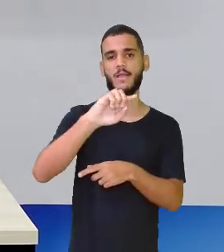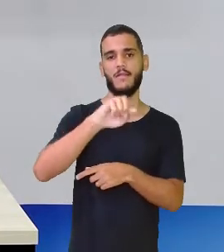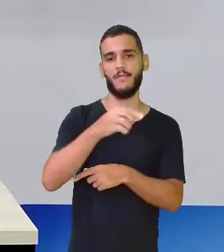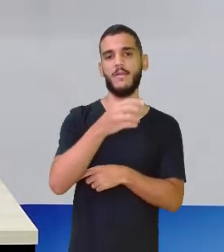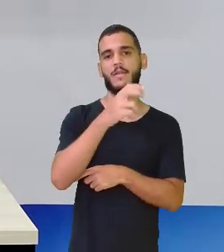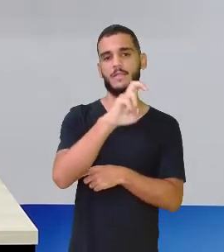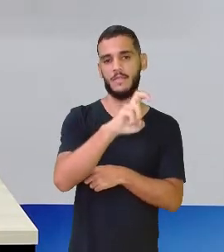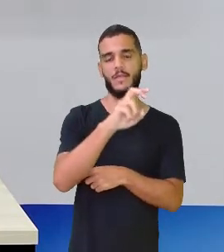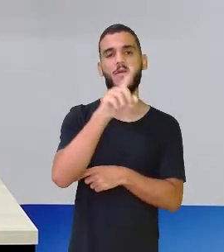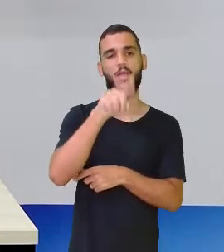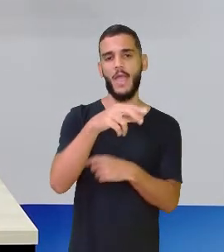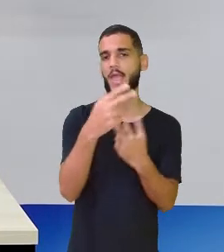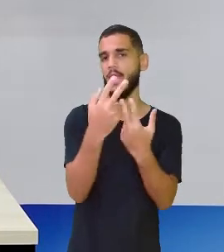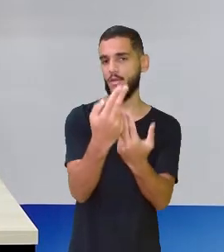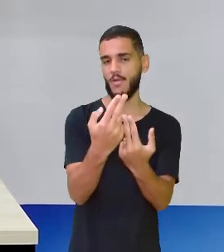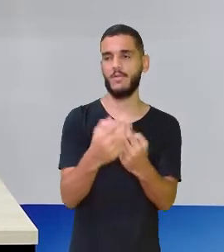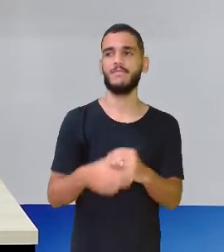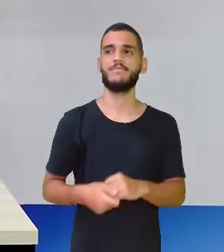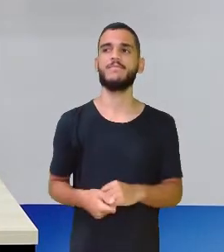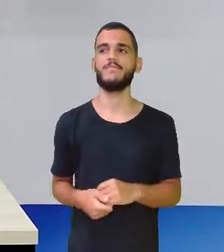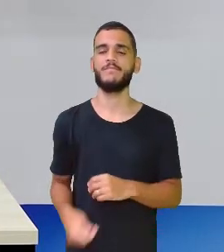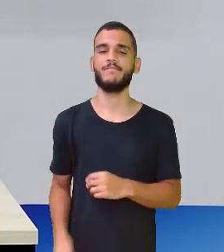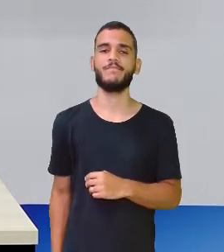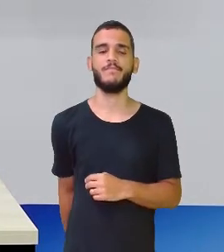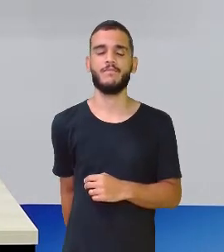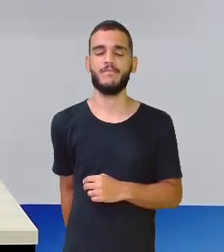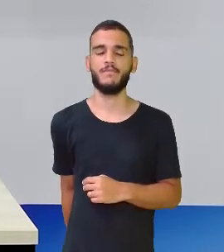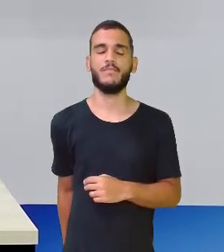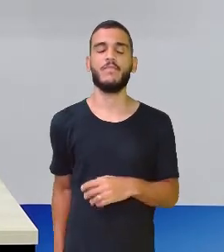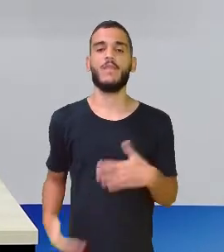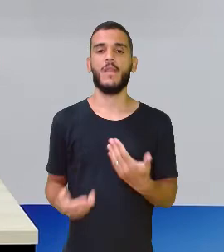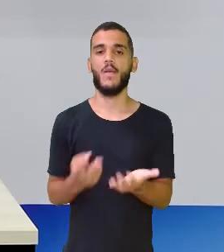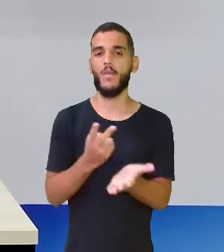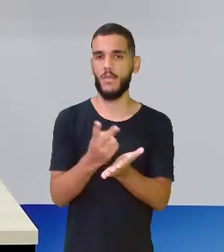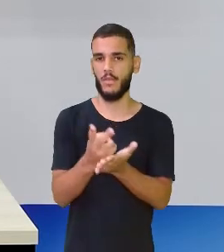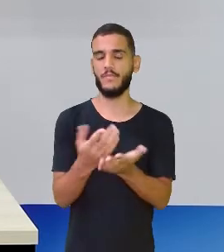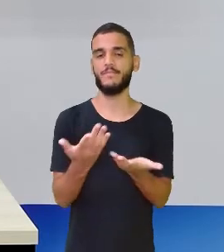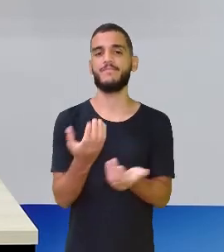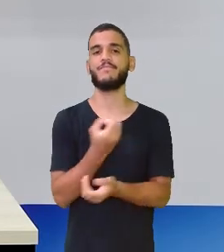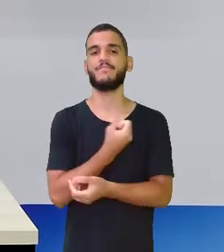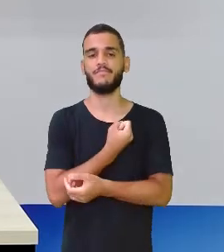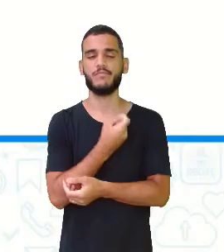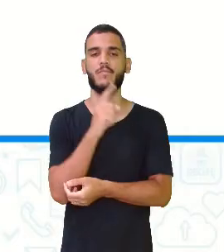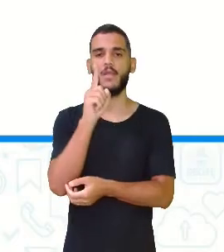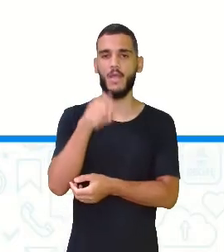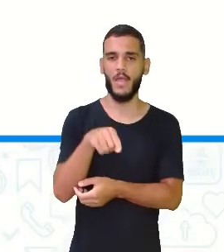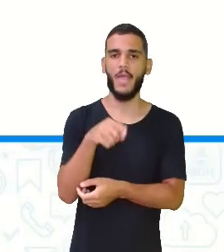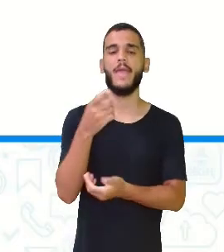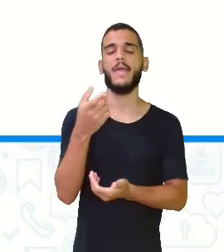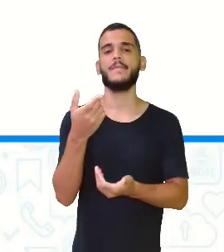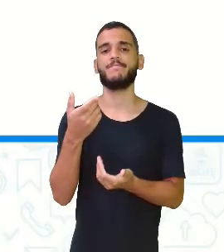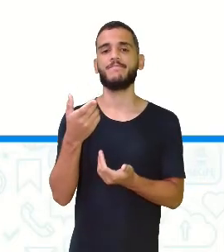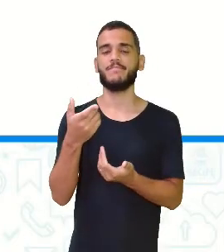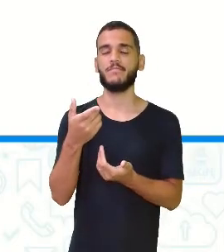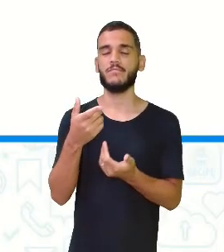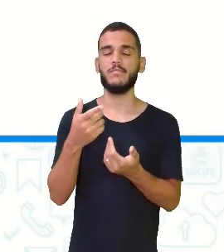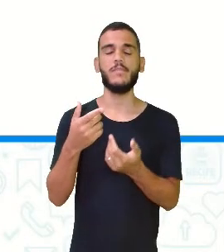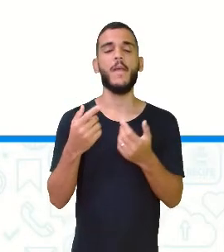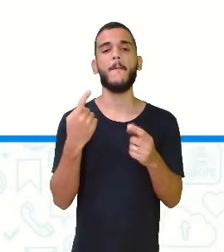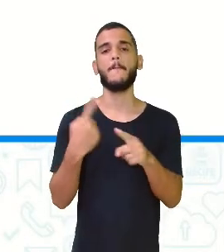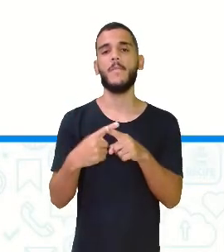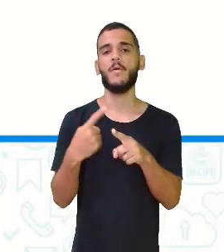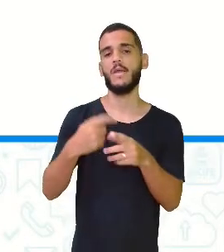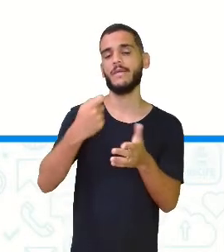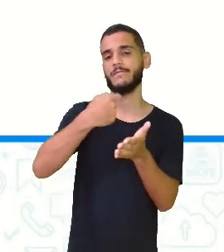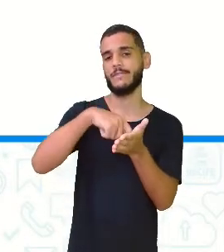mesma coisa. Beleza? Vamos continuar. Um número é reconhecido como racional quando o mesmo pode ser